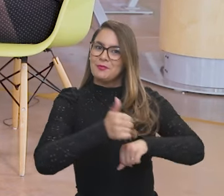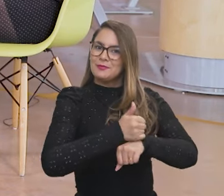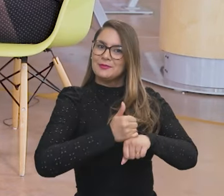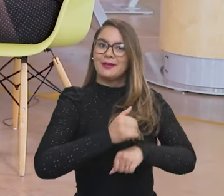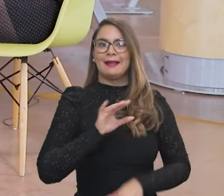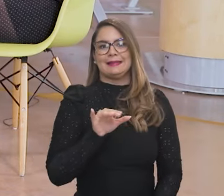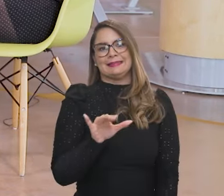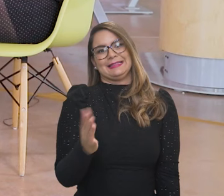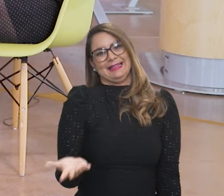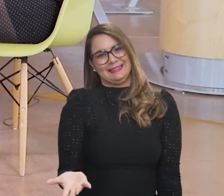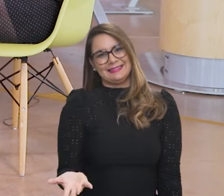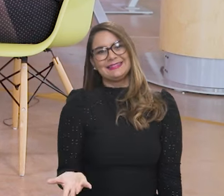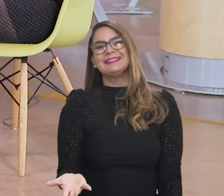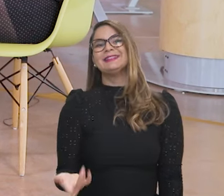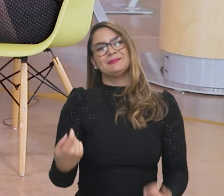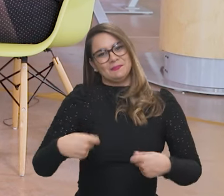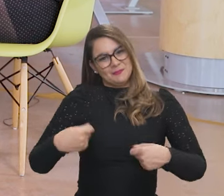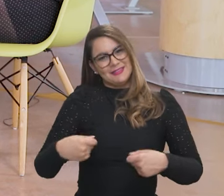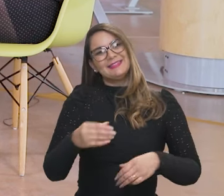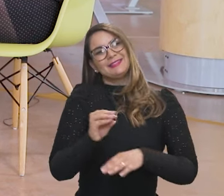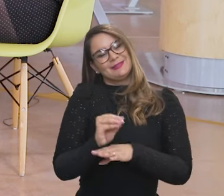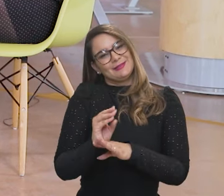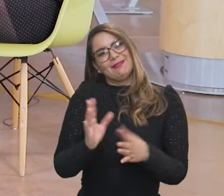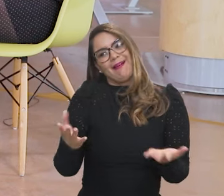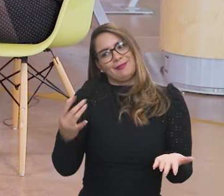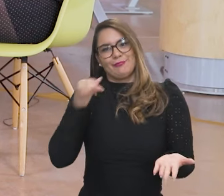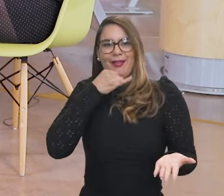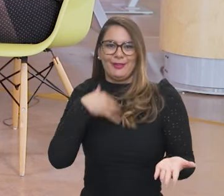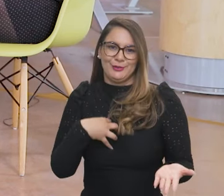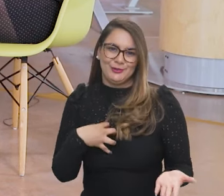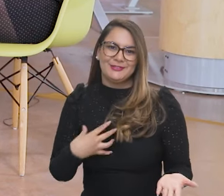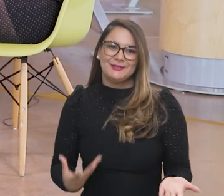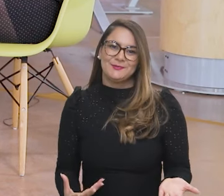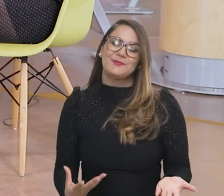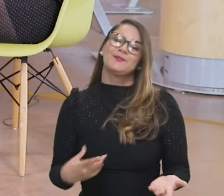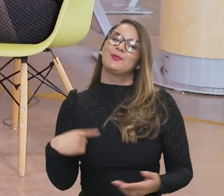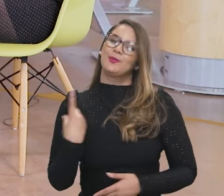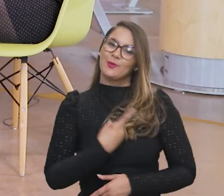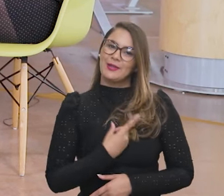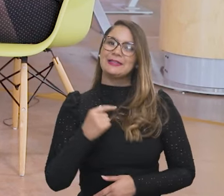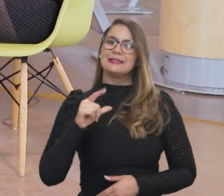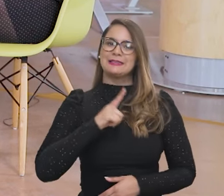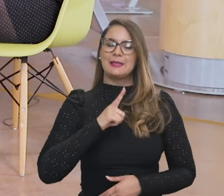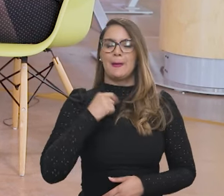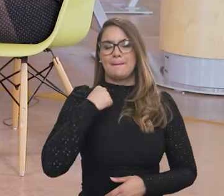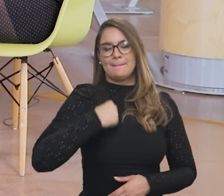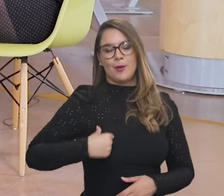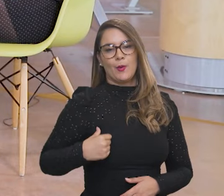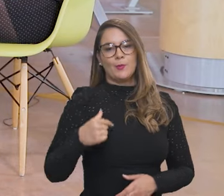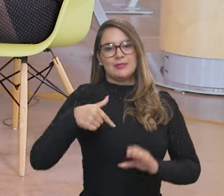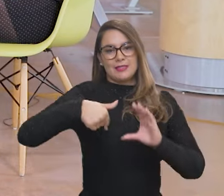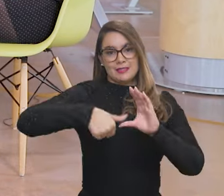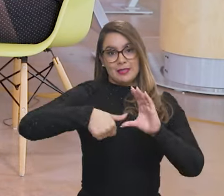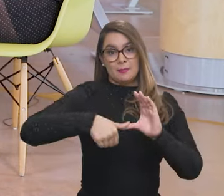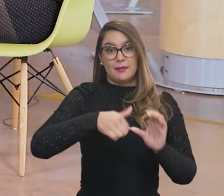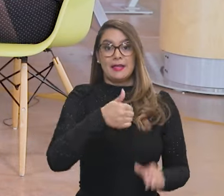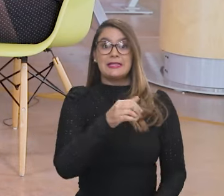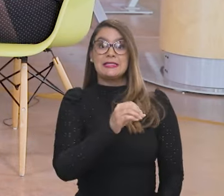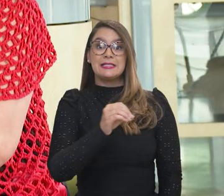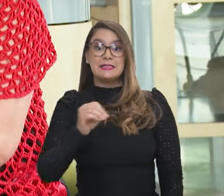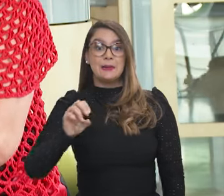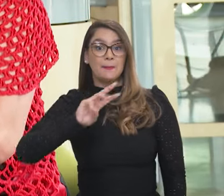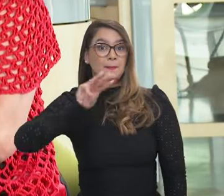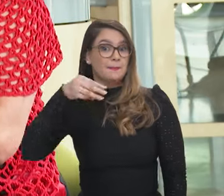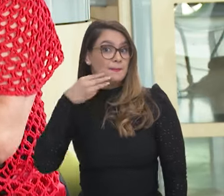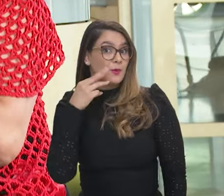carreira da ciência, não é? Com certeza. Seria uma frustração. Então, nós estamos também com bolsas do CNPq de 100 milhões de